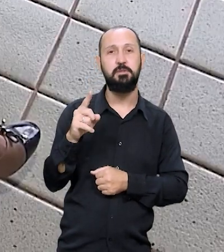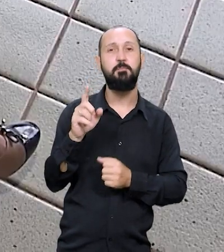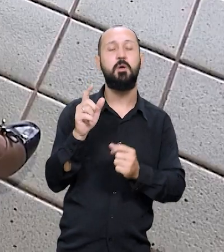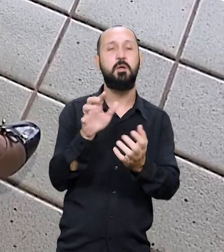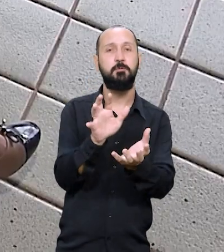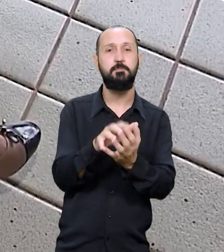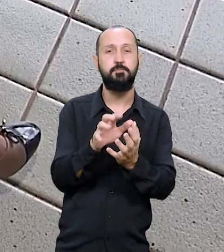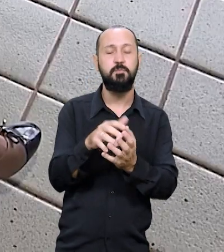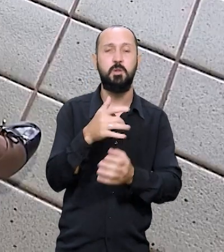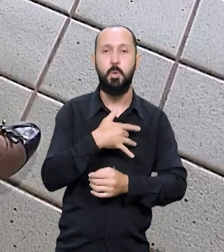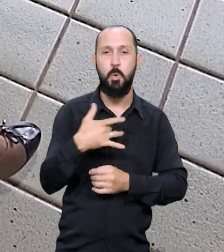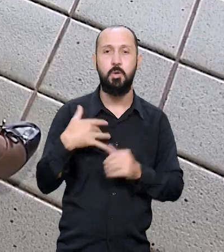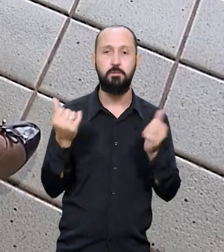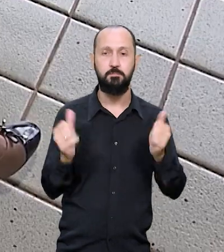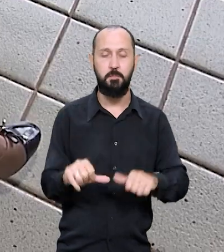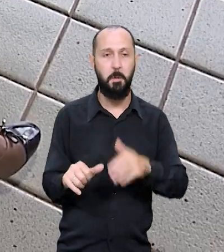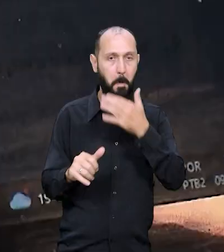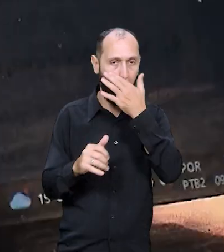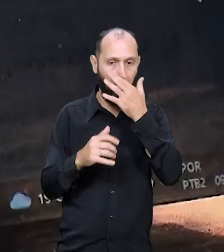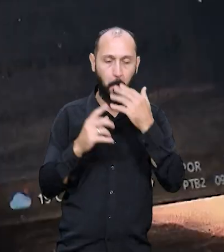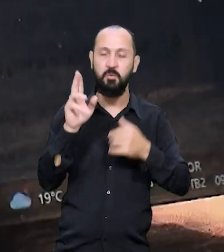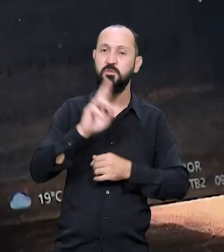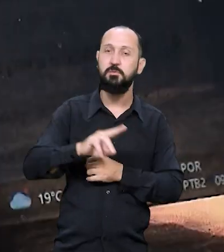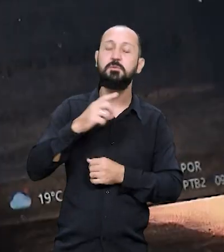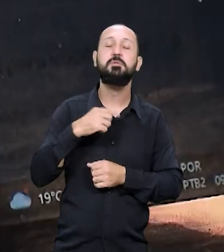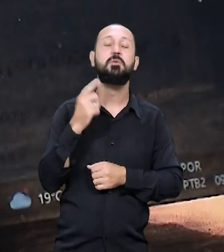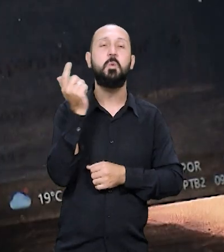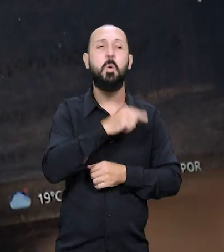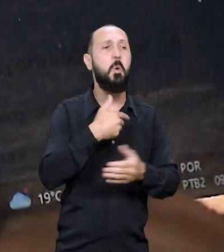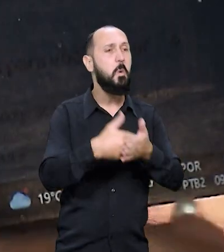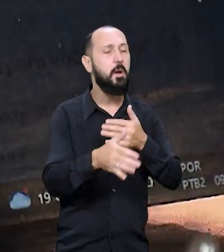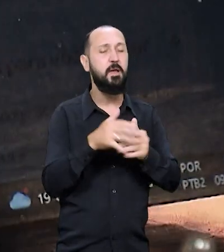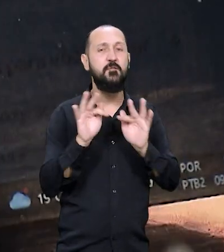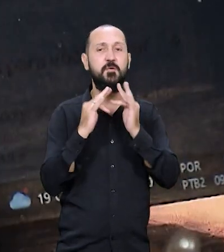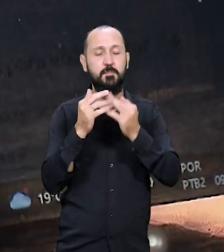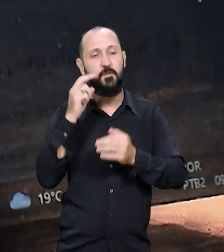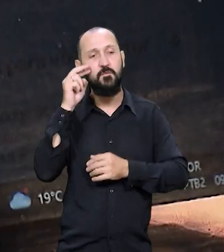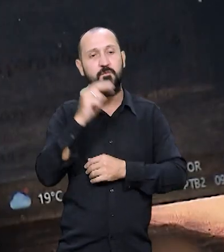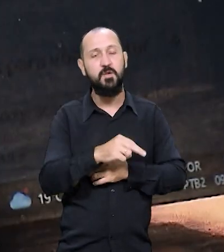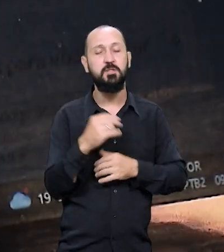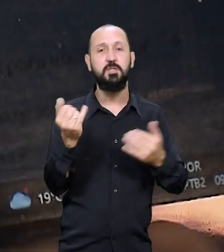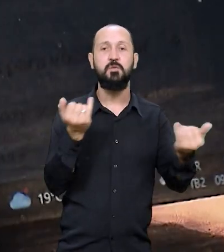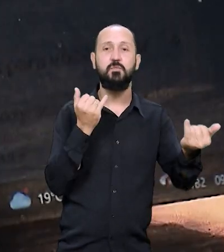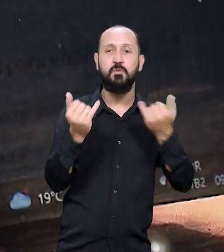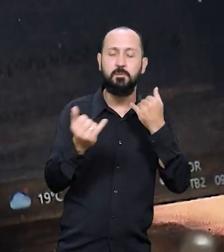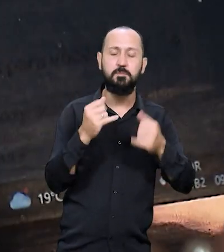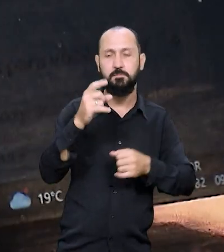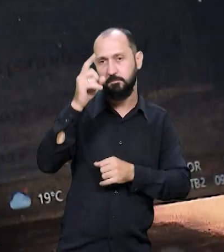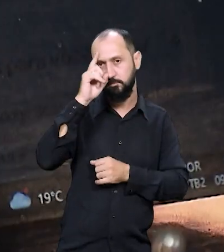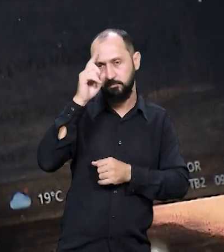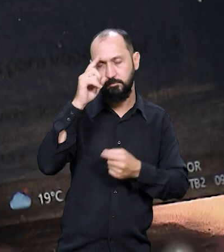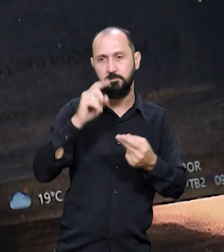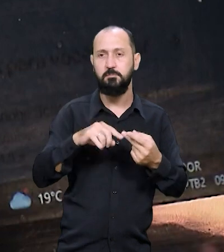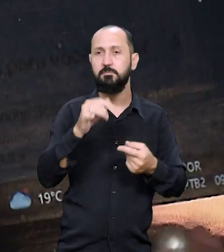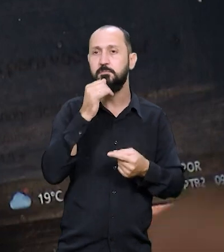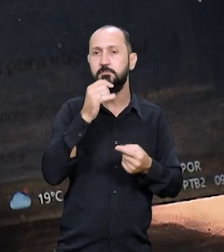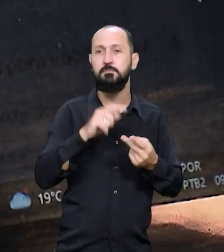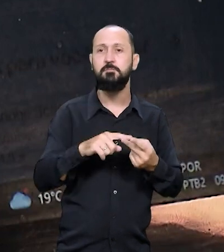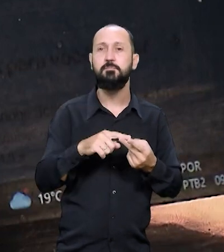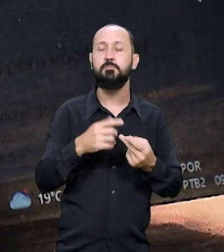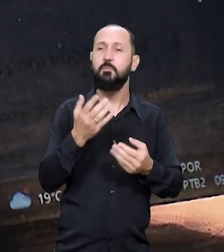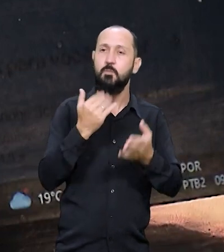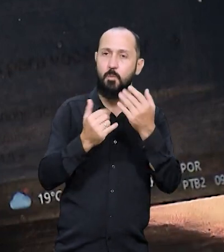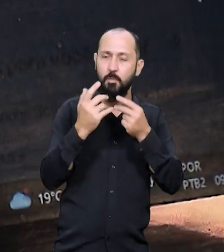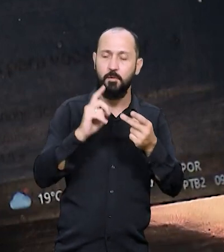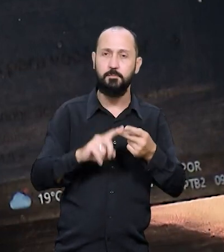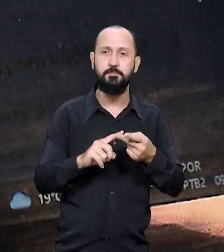que mora em Recife e tem a saúde debilitada. A ferramenta permite que qualquer familiar acesse as informações de rotina, como por exemplo,